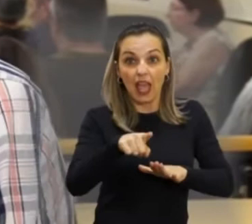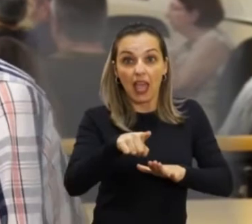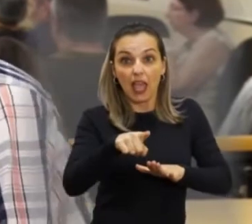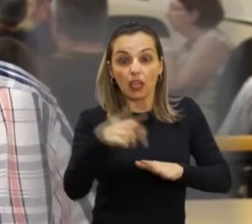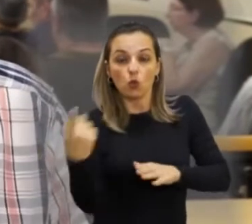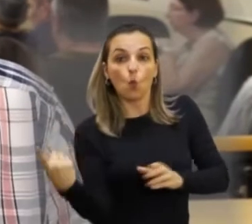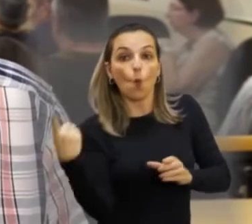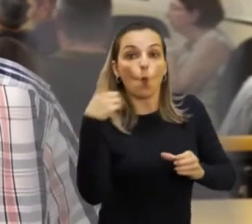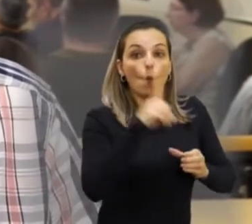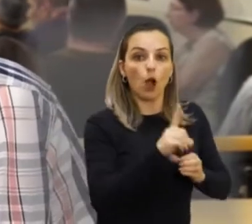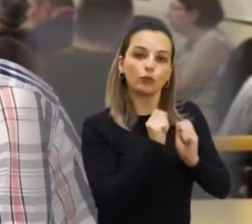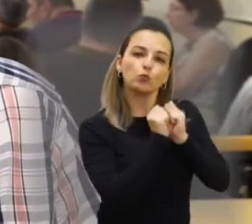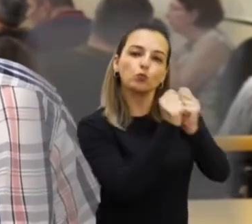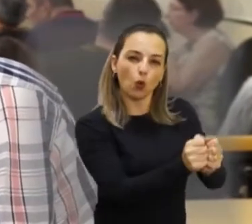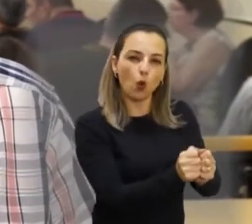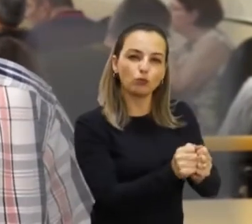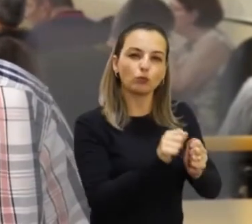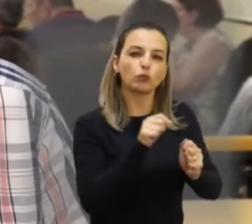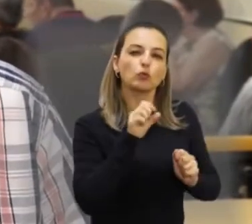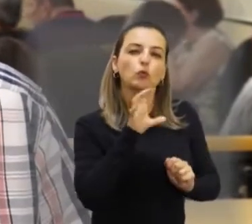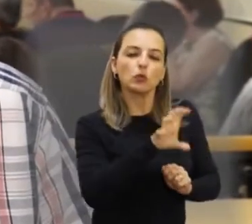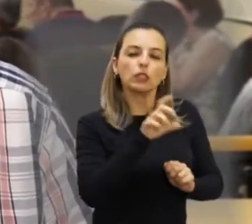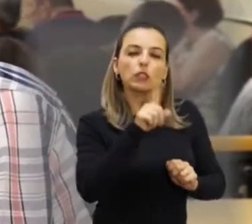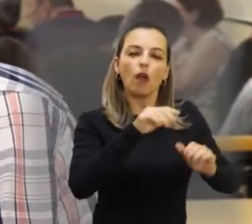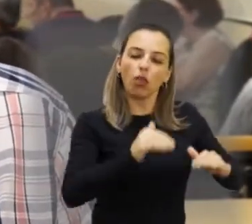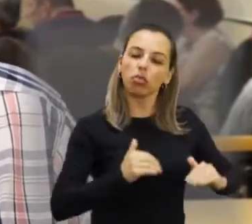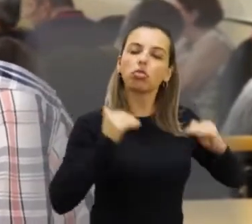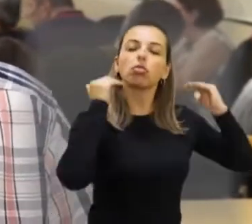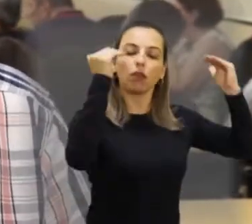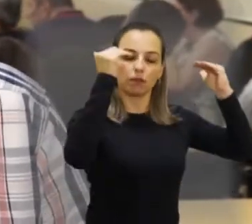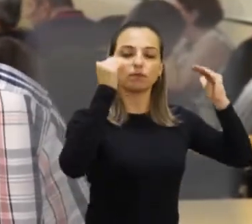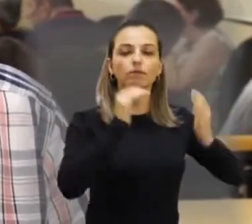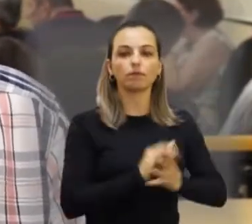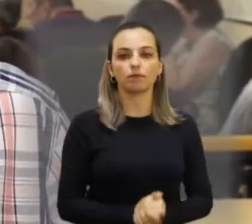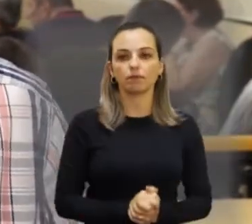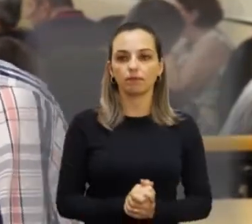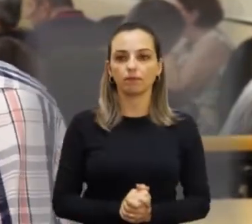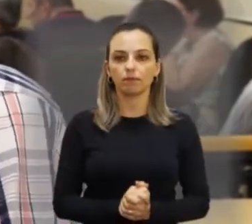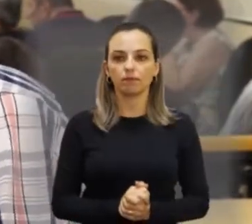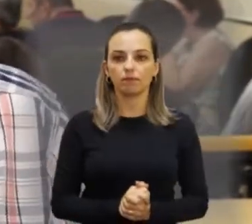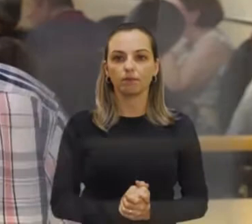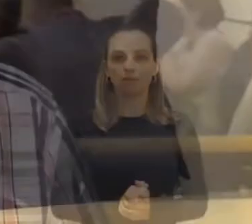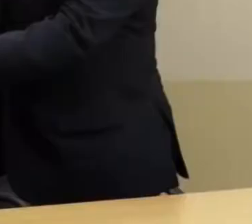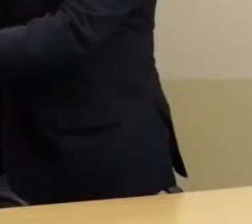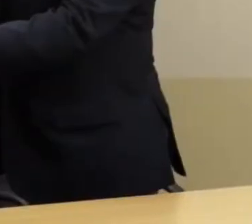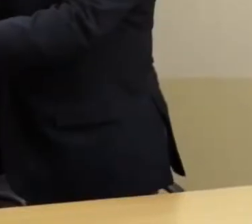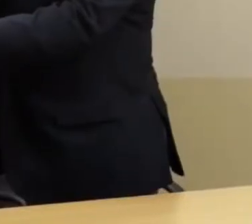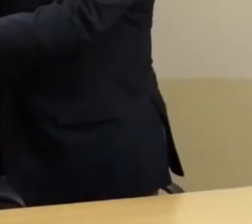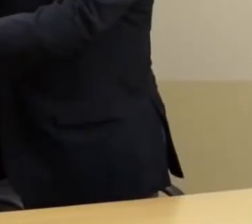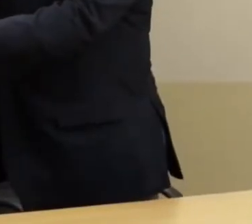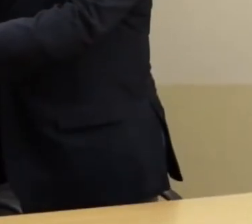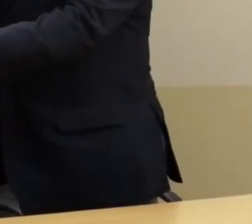ensinar a gente a percorrer um caminho, ele fez esse caminho junto com a gente, caminhou junto com a gente. Isso foi bacana.